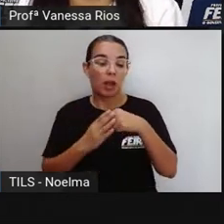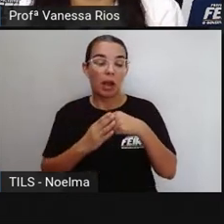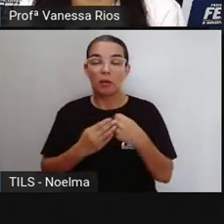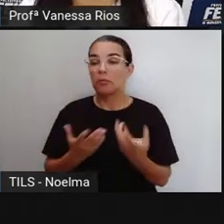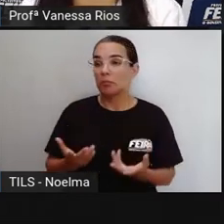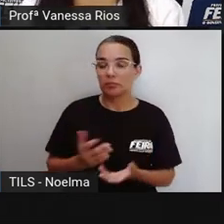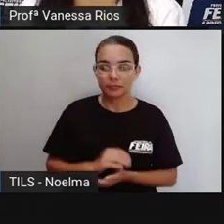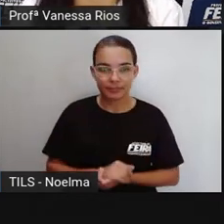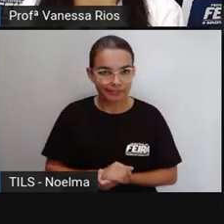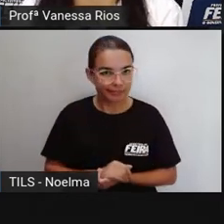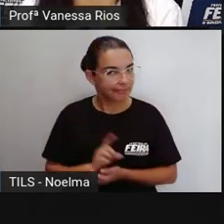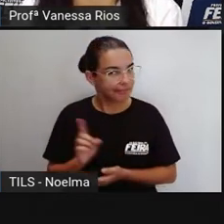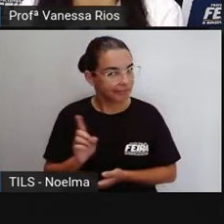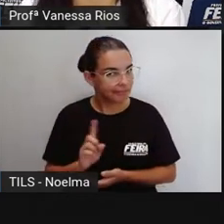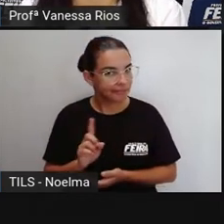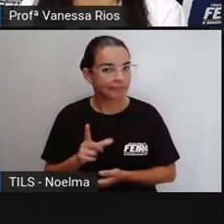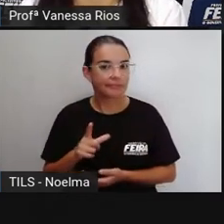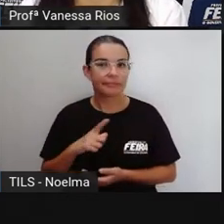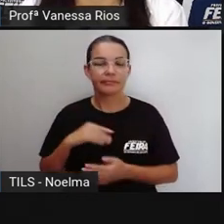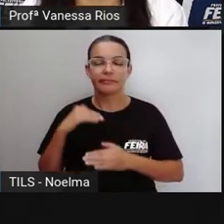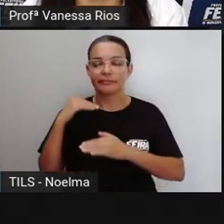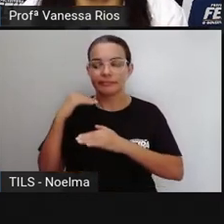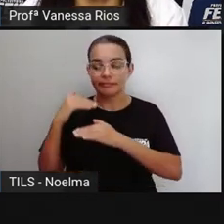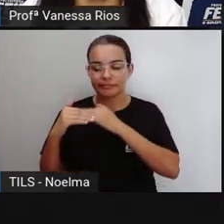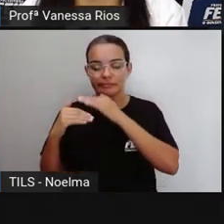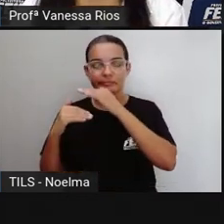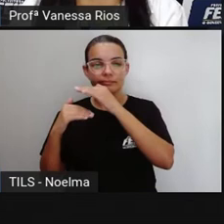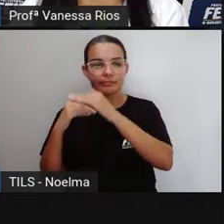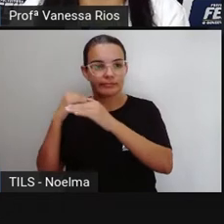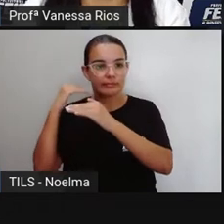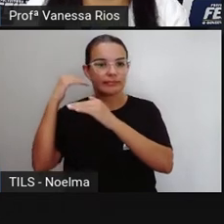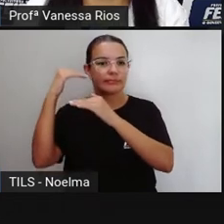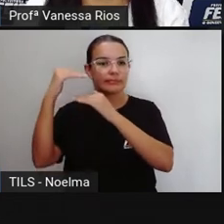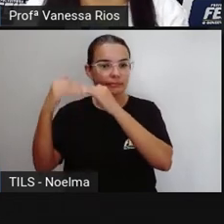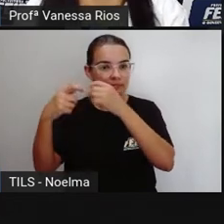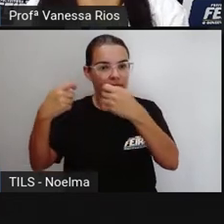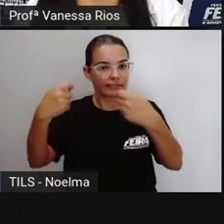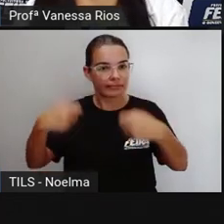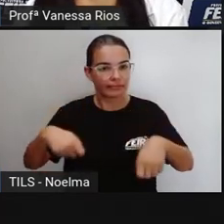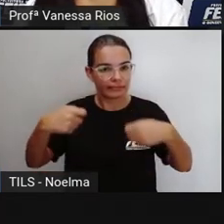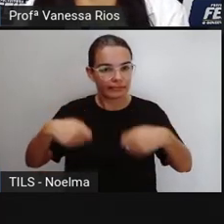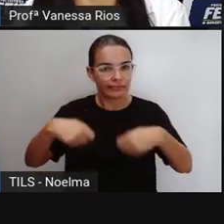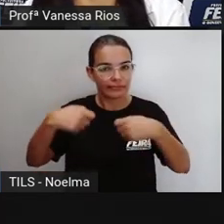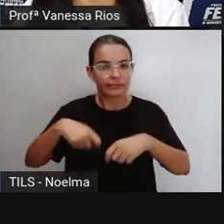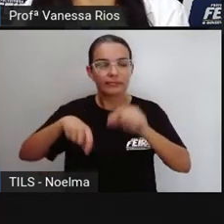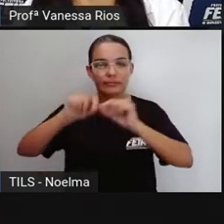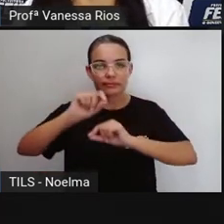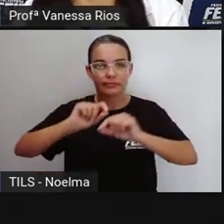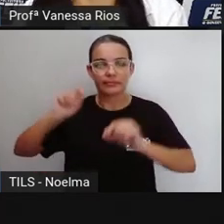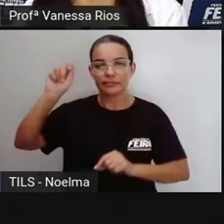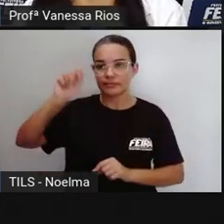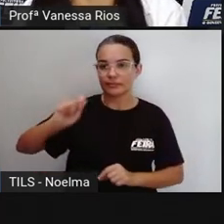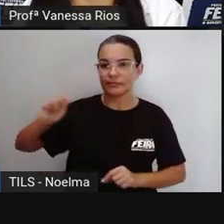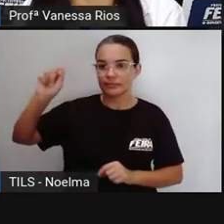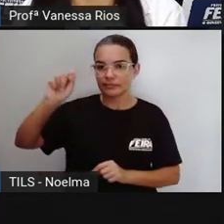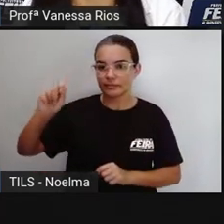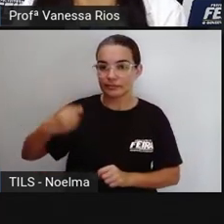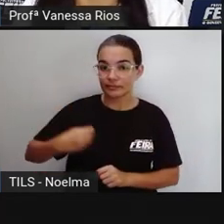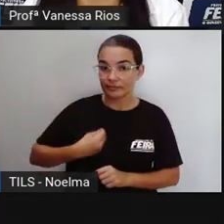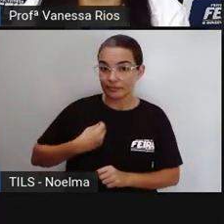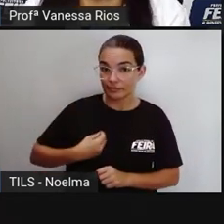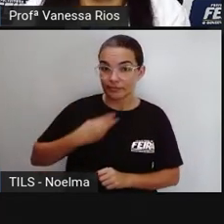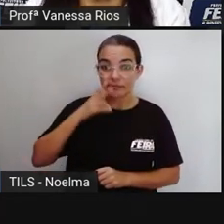B. Existem aí processos, né, necessários para que as associações, elas sejam